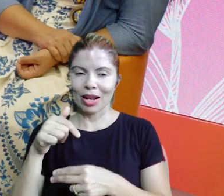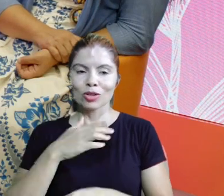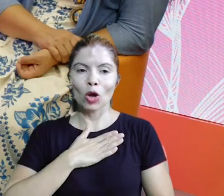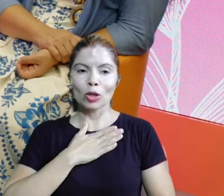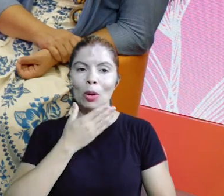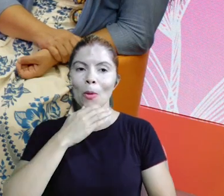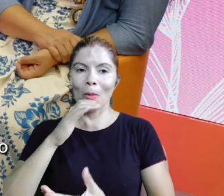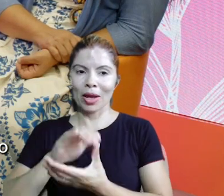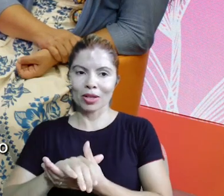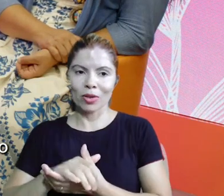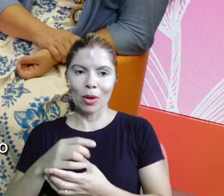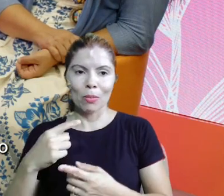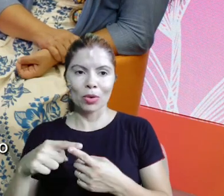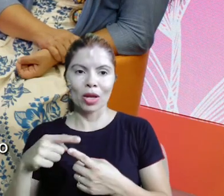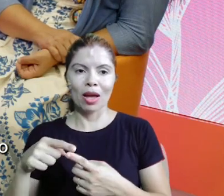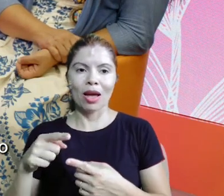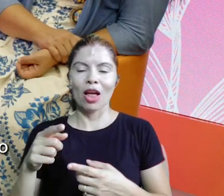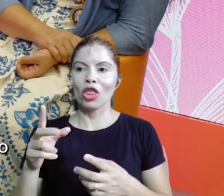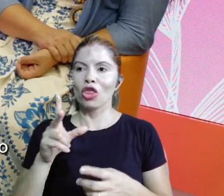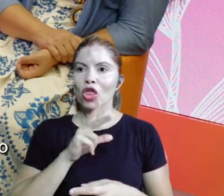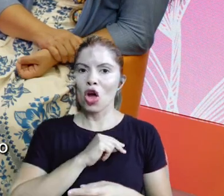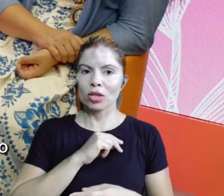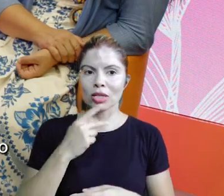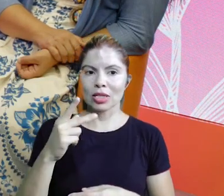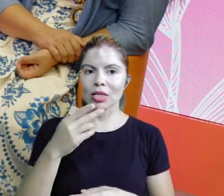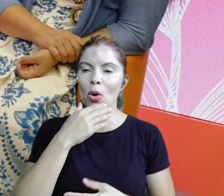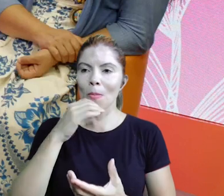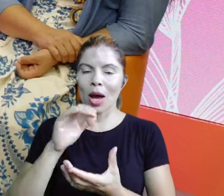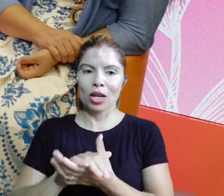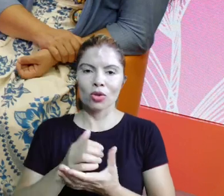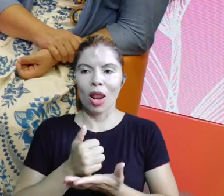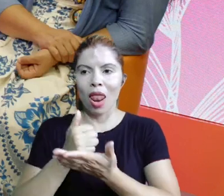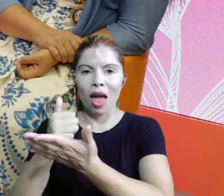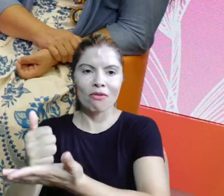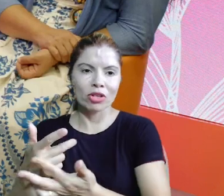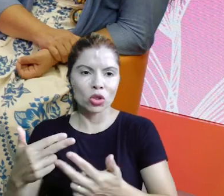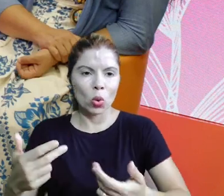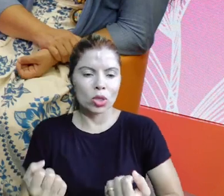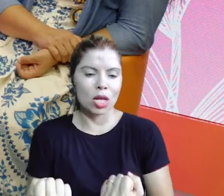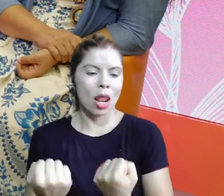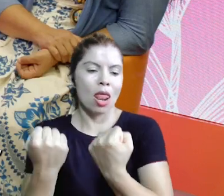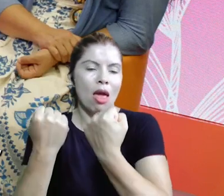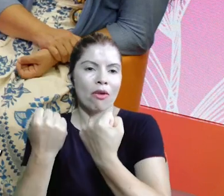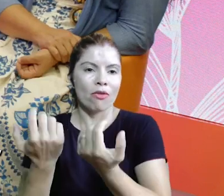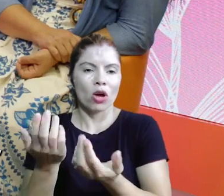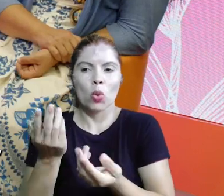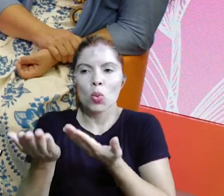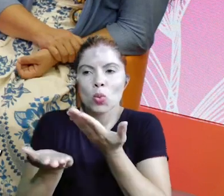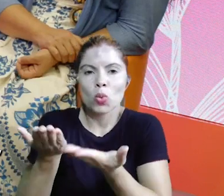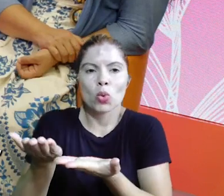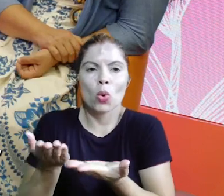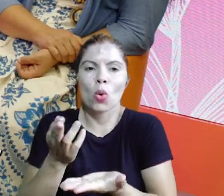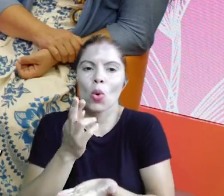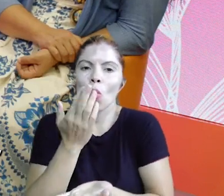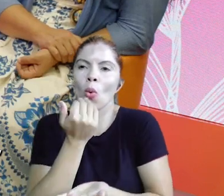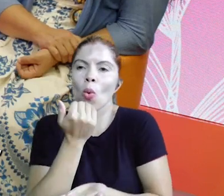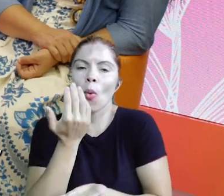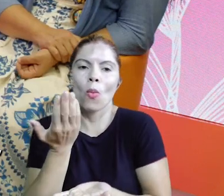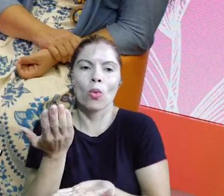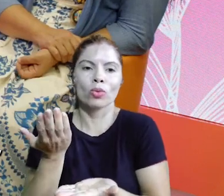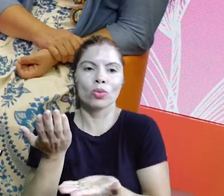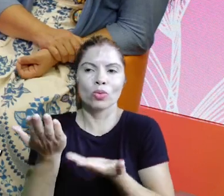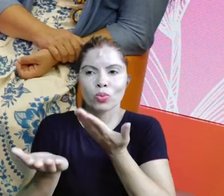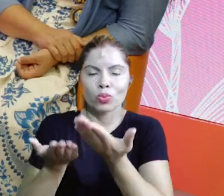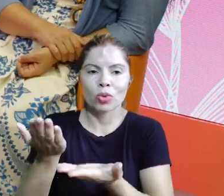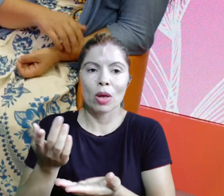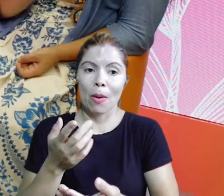do Sebrae é fã do meu marido, né? Porque fala assim, nossa, seu marido carregava suas coisas, assim, pra baixo, que ia pra lá, que levava, que cuidou de você, que levou ao almoço, que